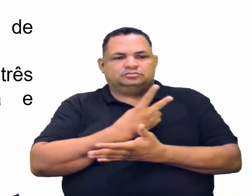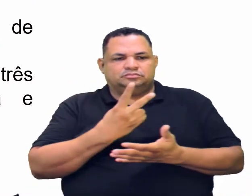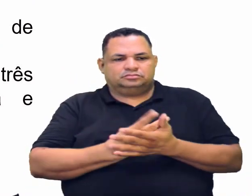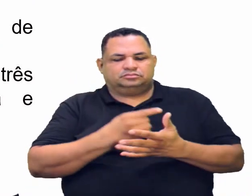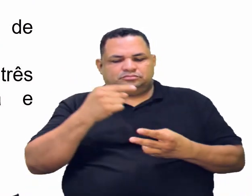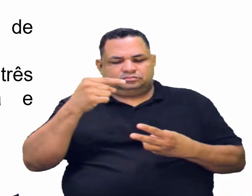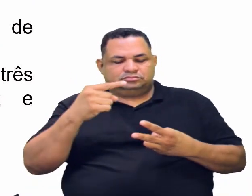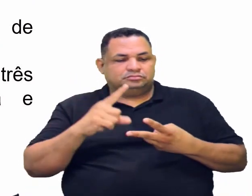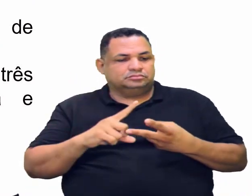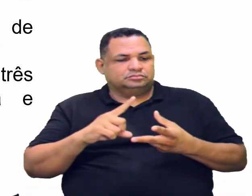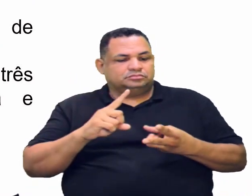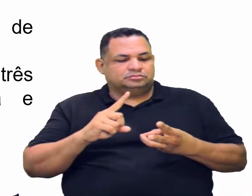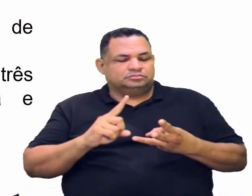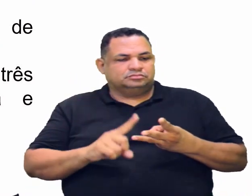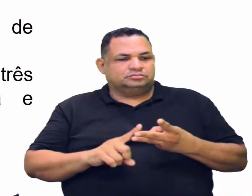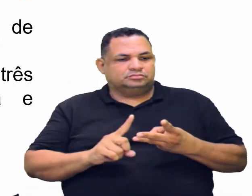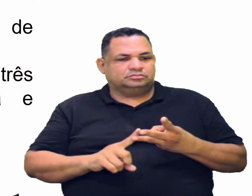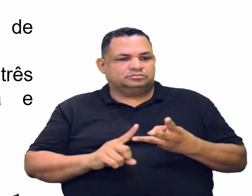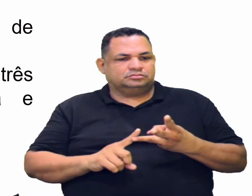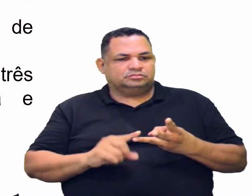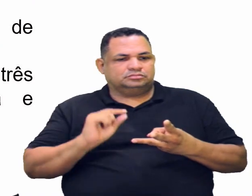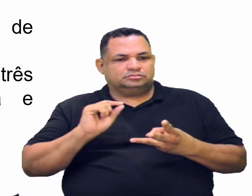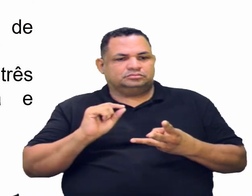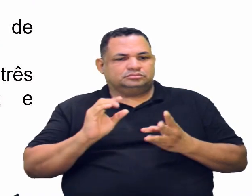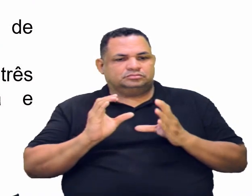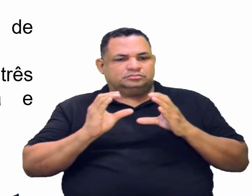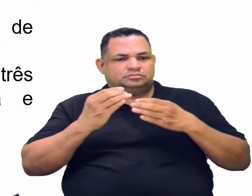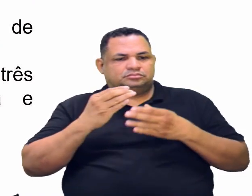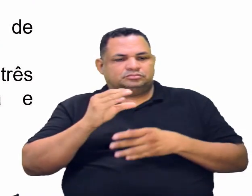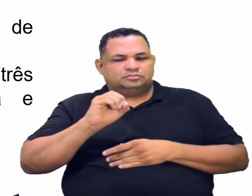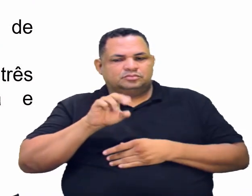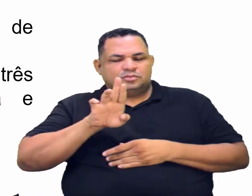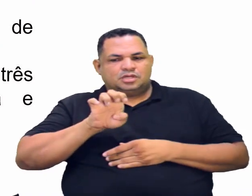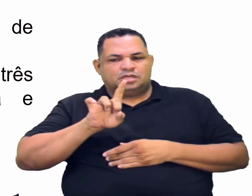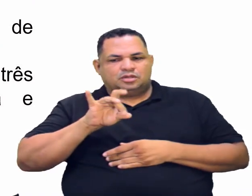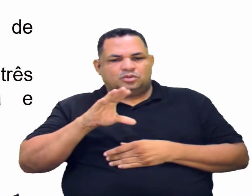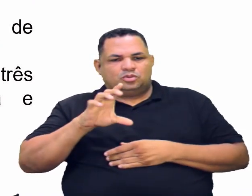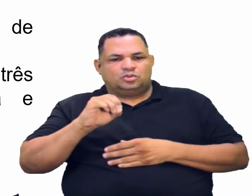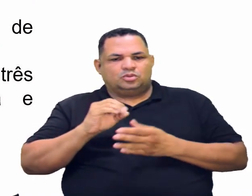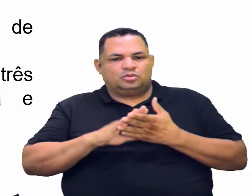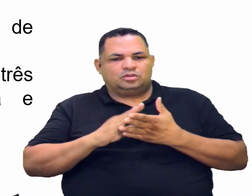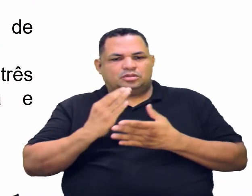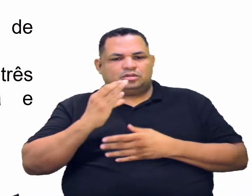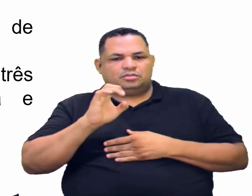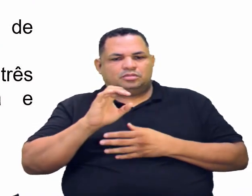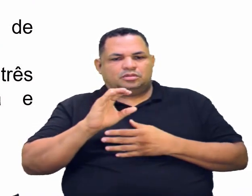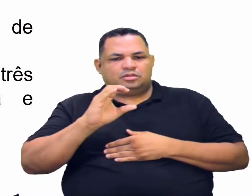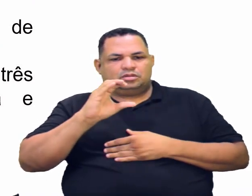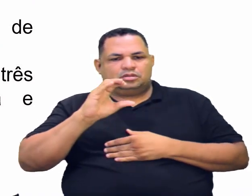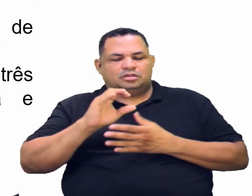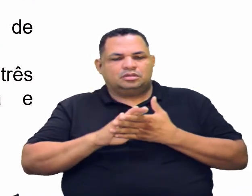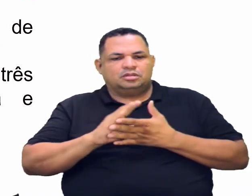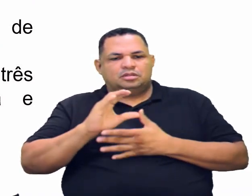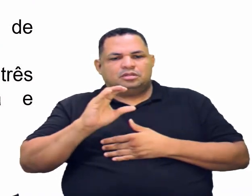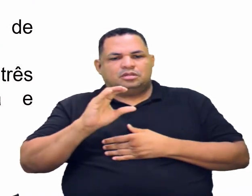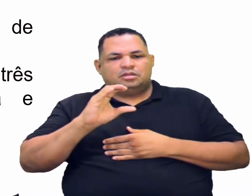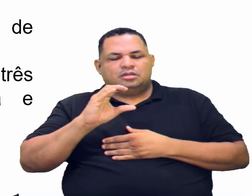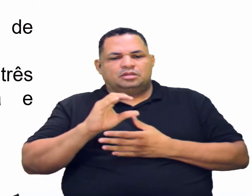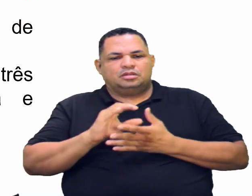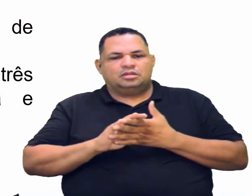Na 3, vamos lá, o ele diz? O grupo orgânico carbonila,